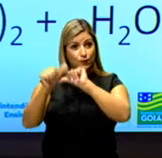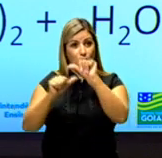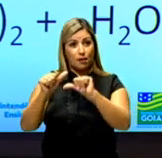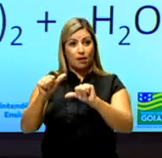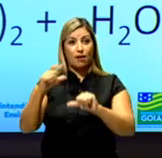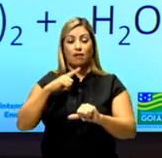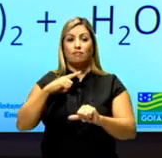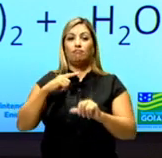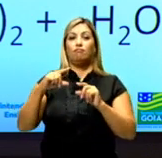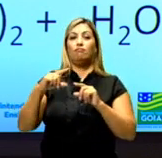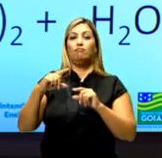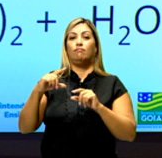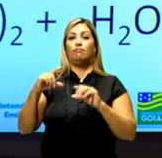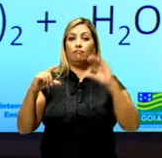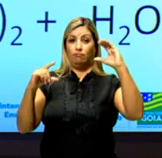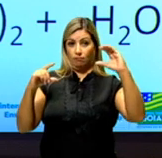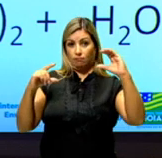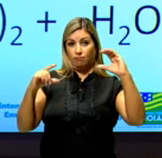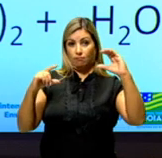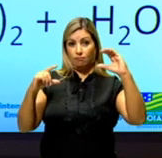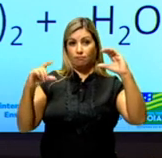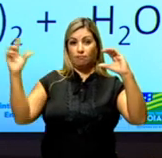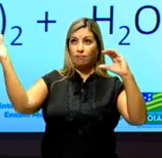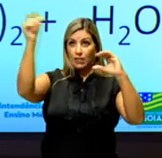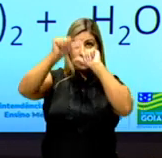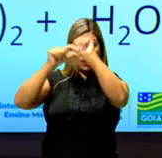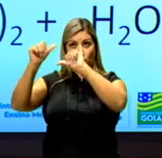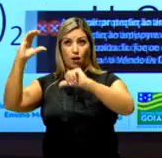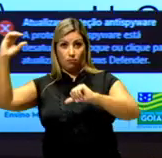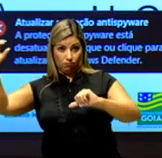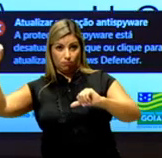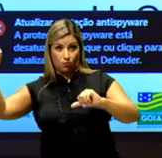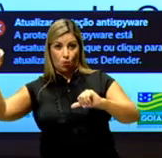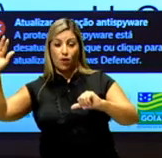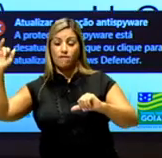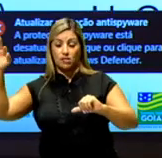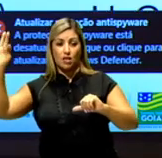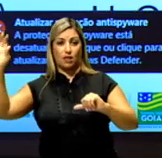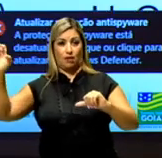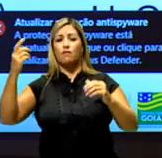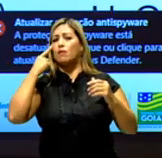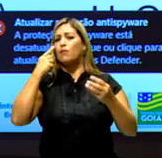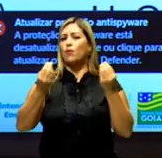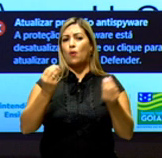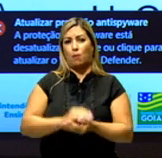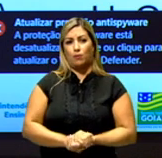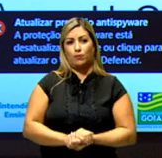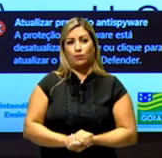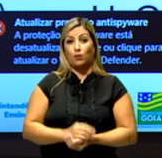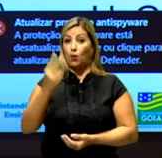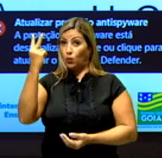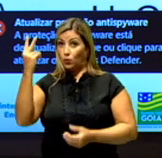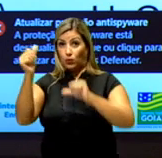o índice do carbono do produto e vou transformar em coeficiente. Vamos ver como é que fica. Então, está aí. O 2 se